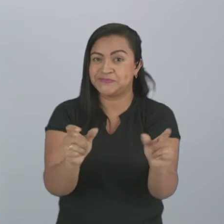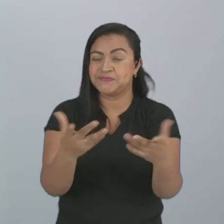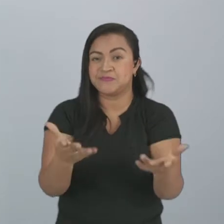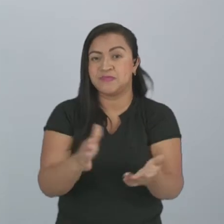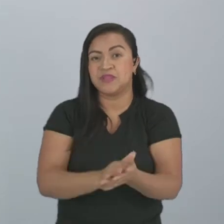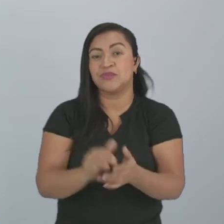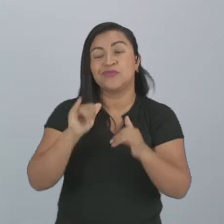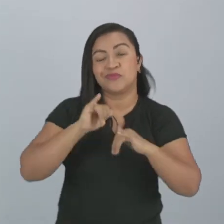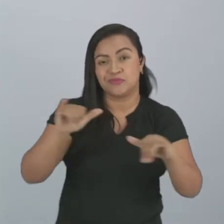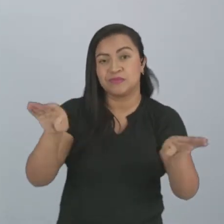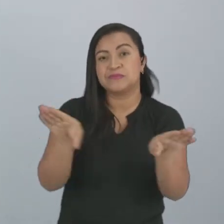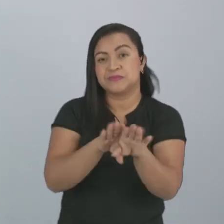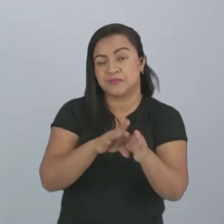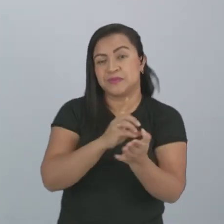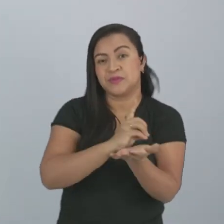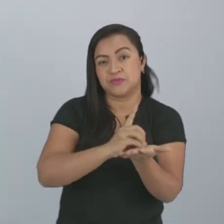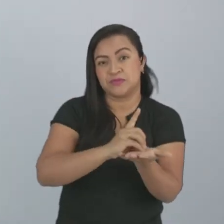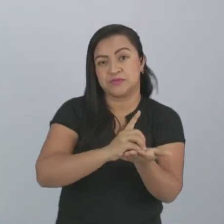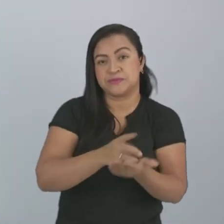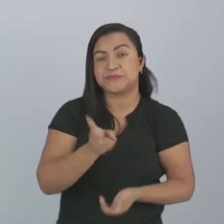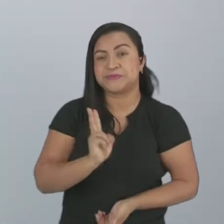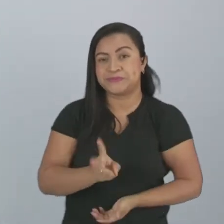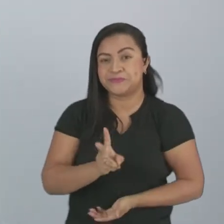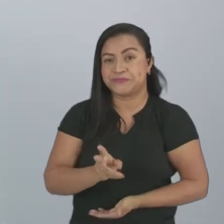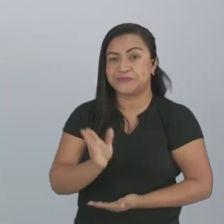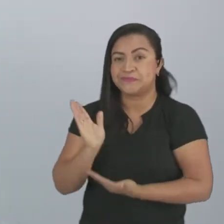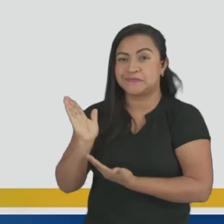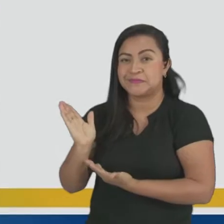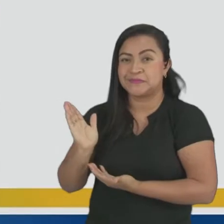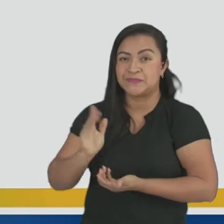E a gente tem as informações também no dicionário. Continuando aí na telinha.